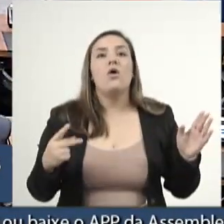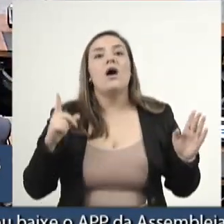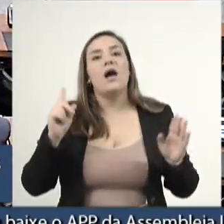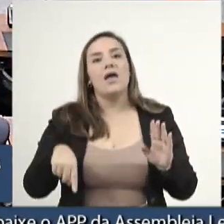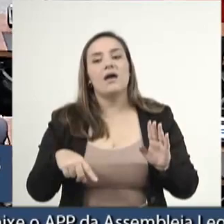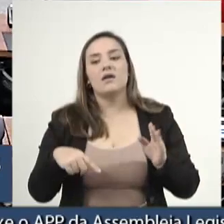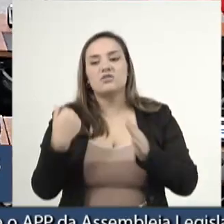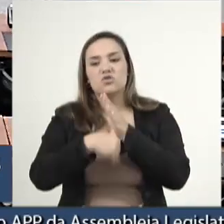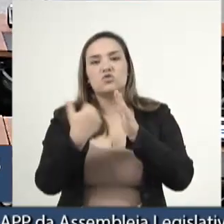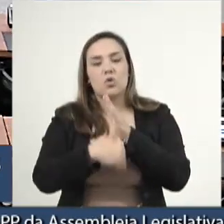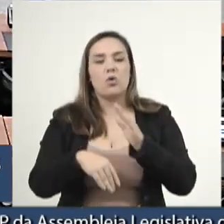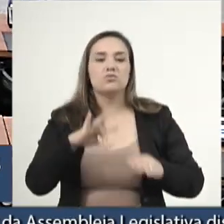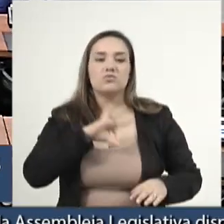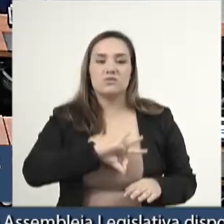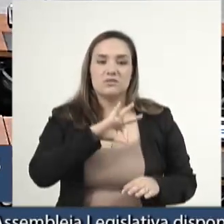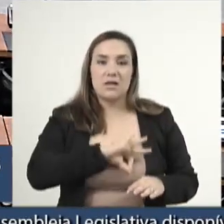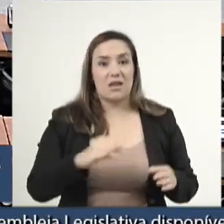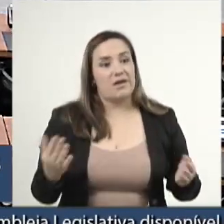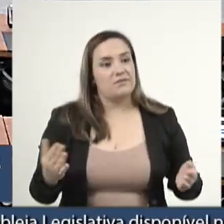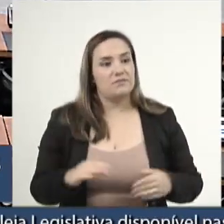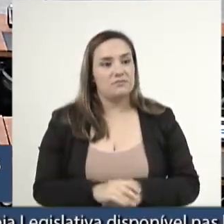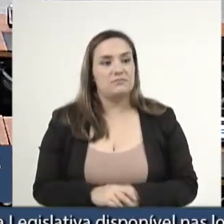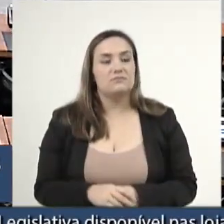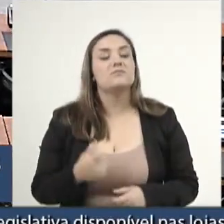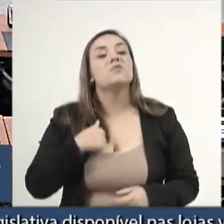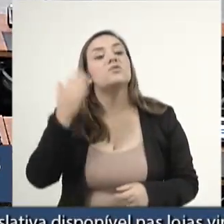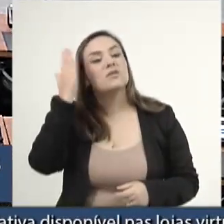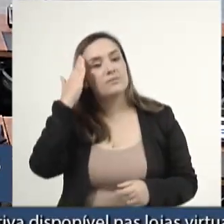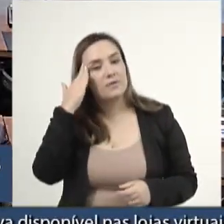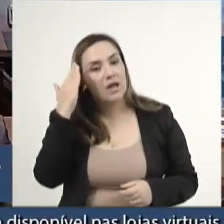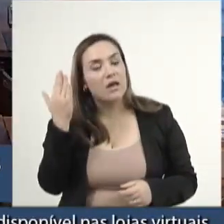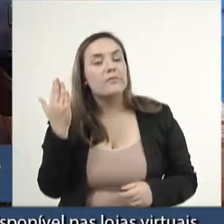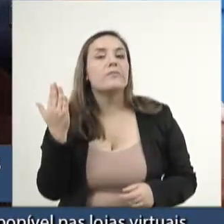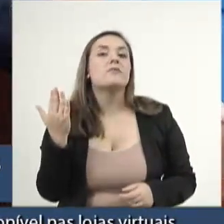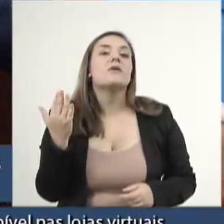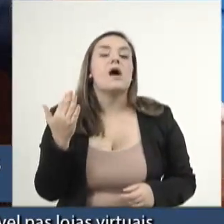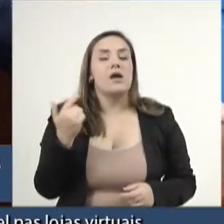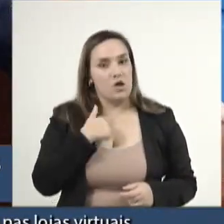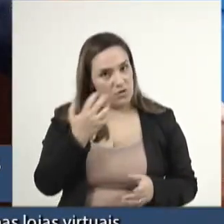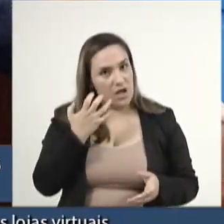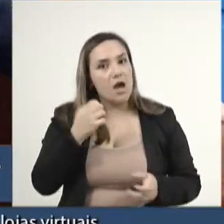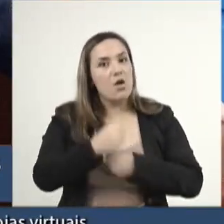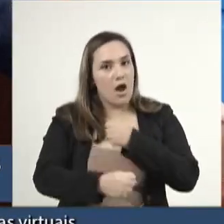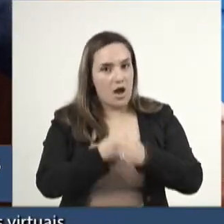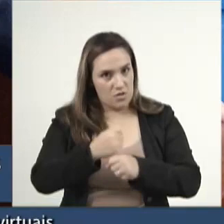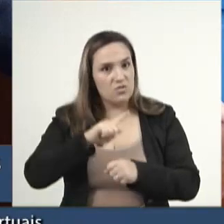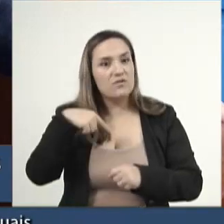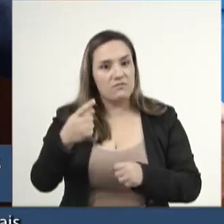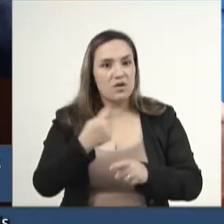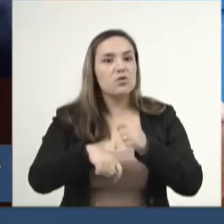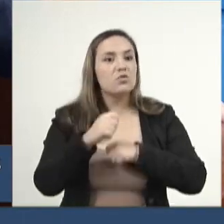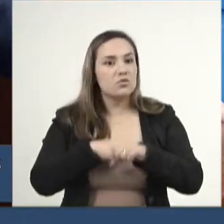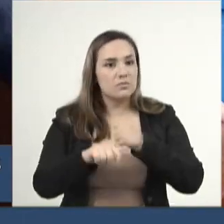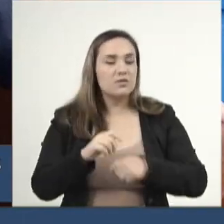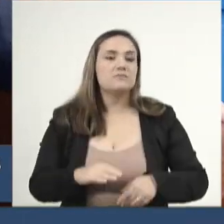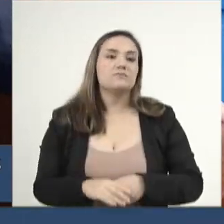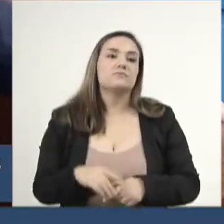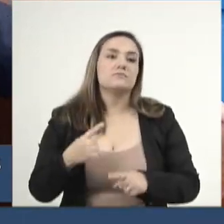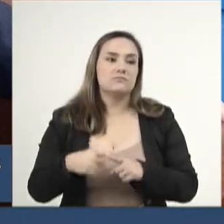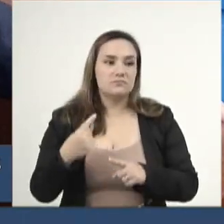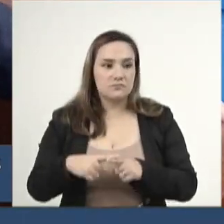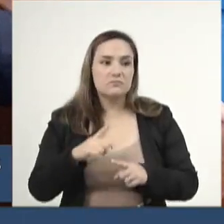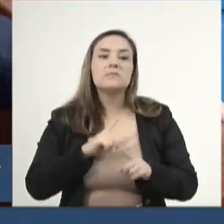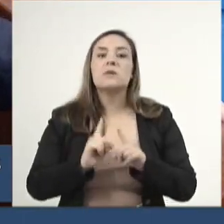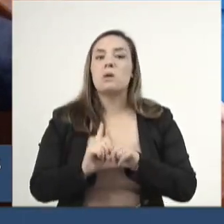eu também quero ver a economia o ano que vem, porque a economia no governo Lula, já o ano passado, começou a dar